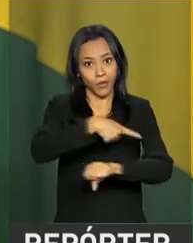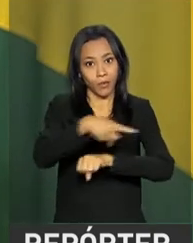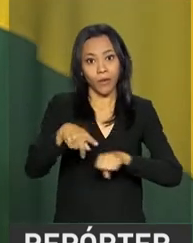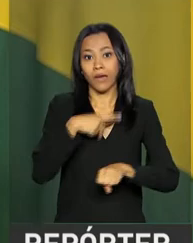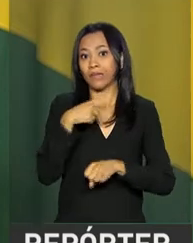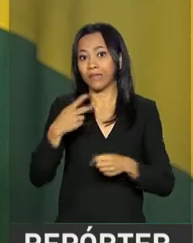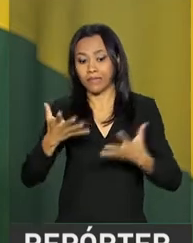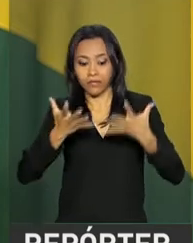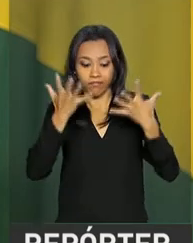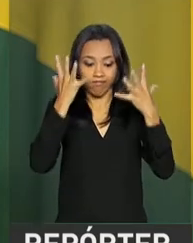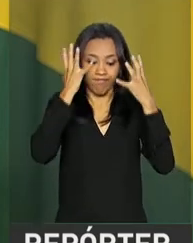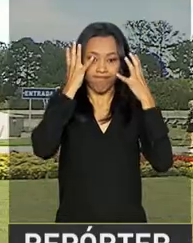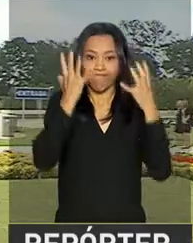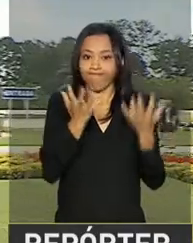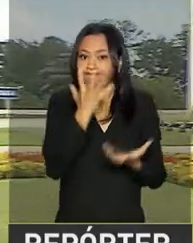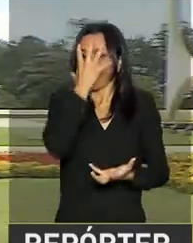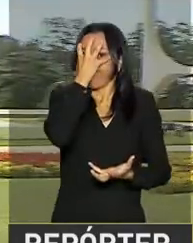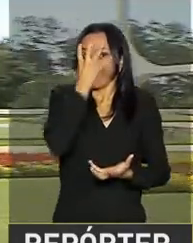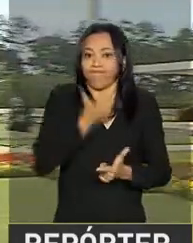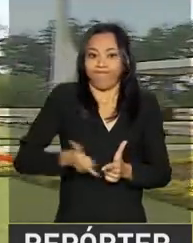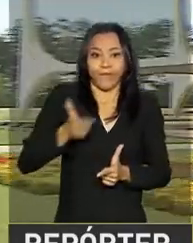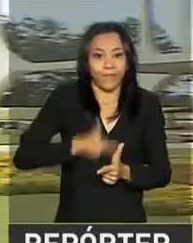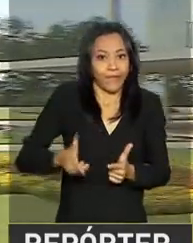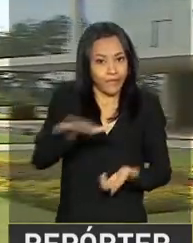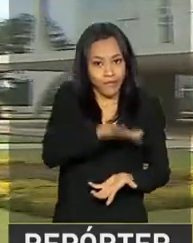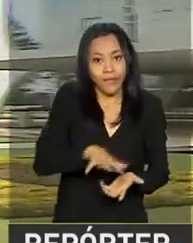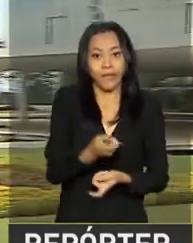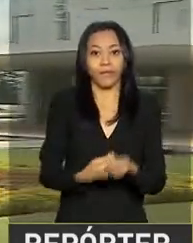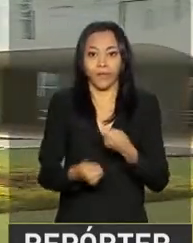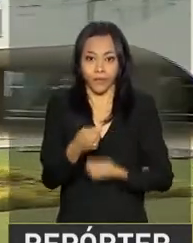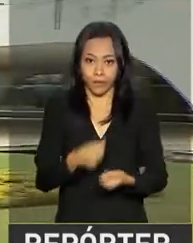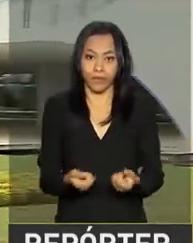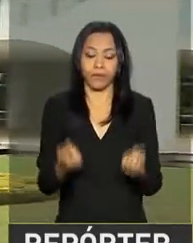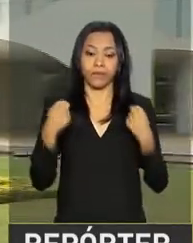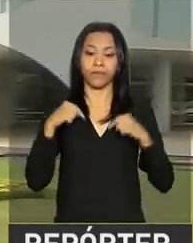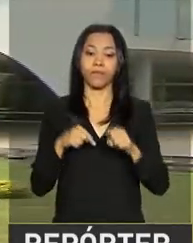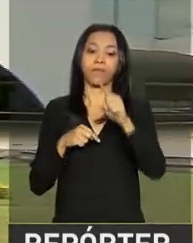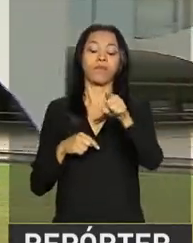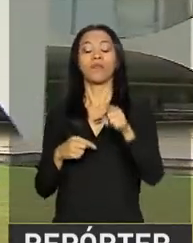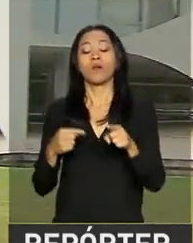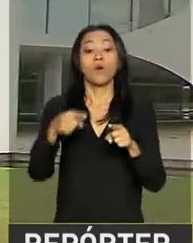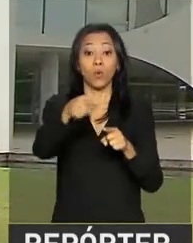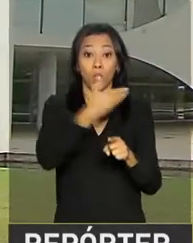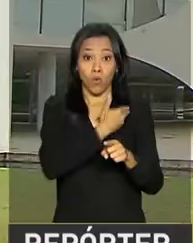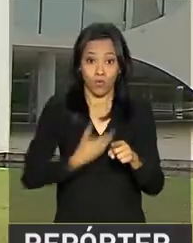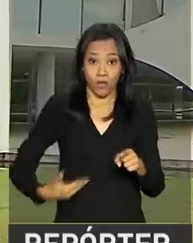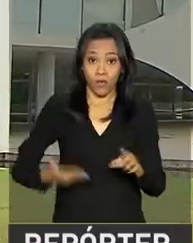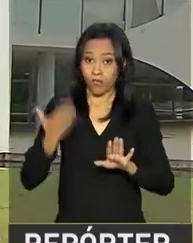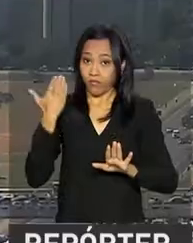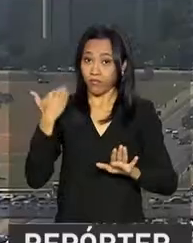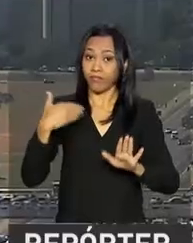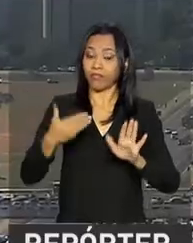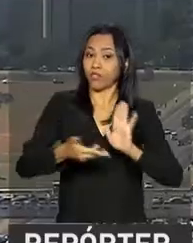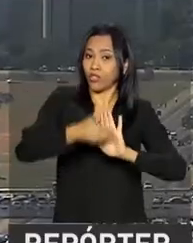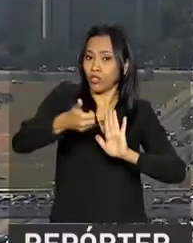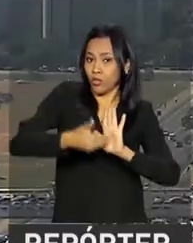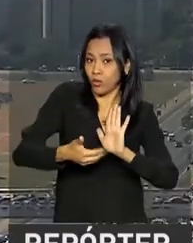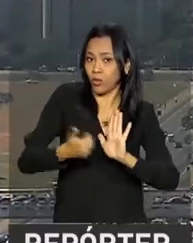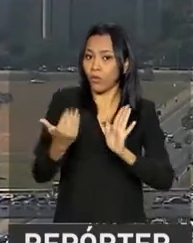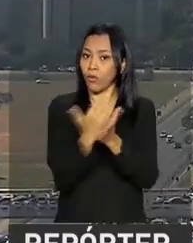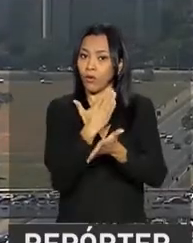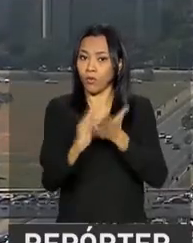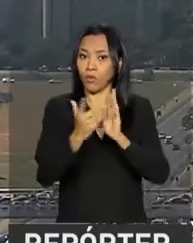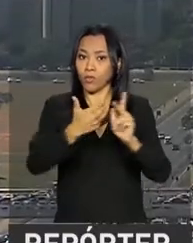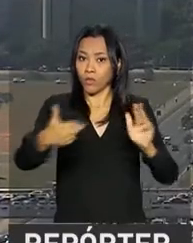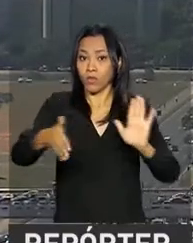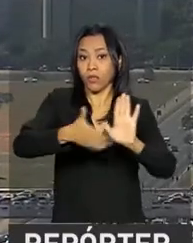grande constrangimento econômico. Nas últimas semanas, o governo alterou alguns pontos do texto base da reforma da Previdência. A ideia